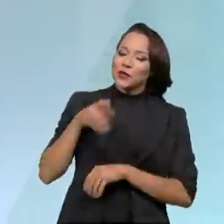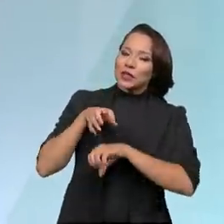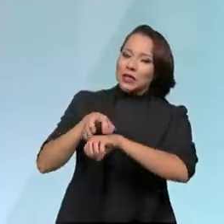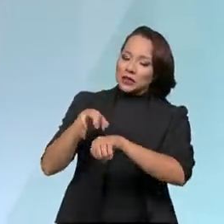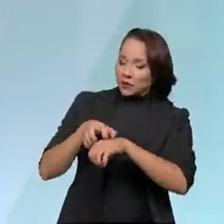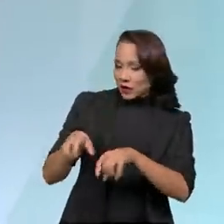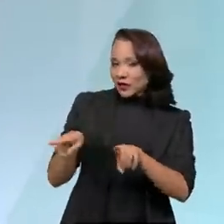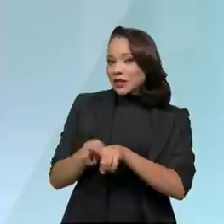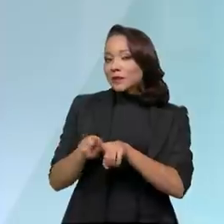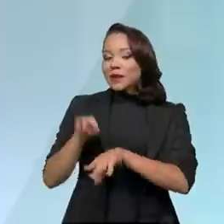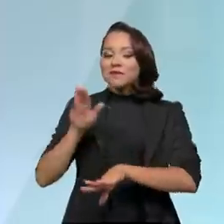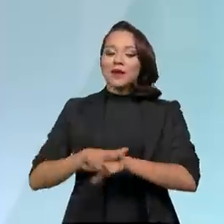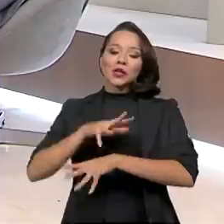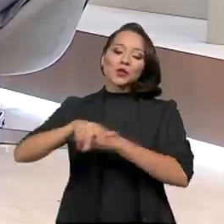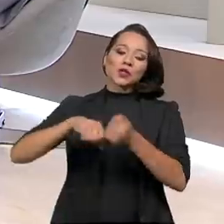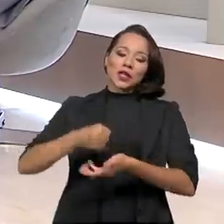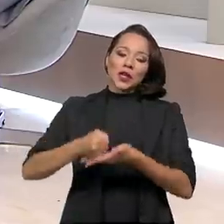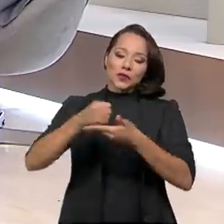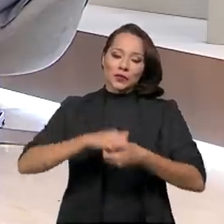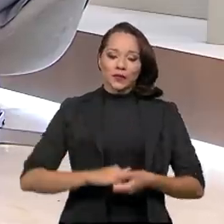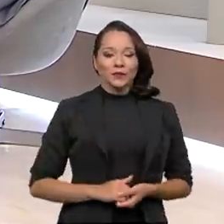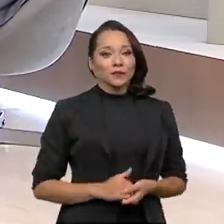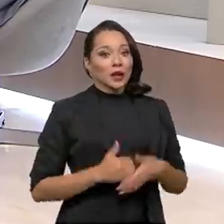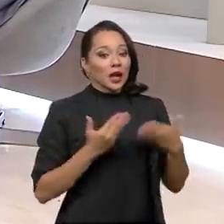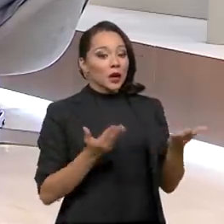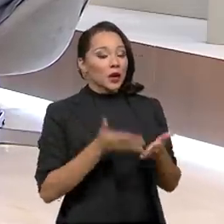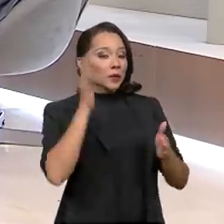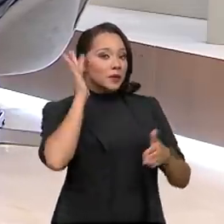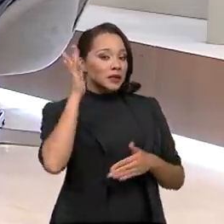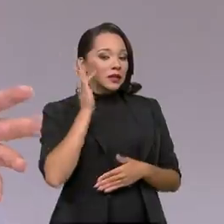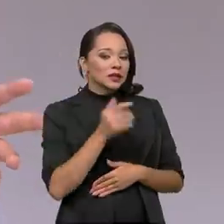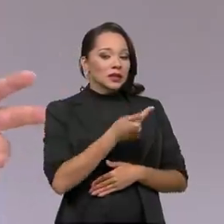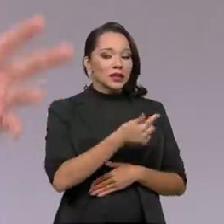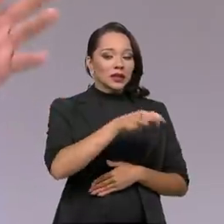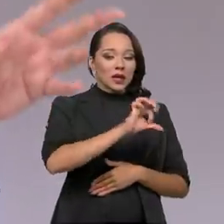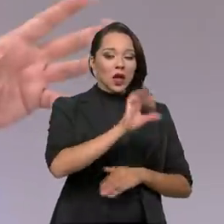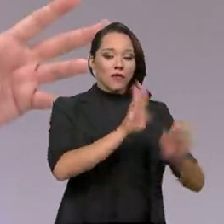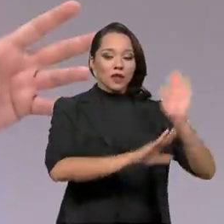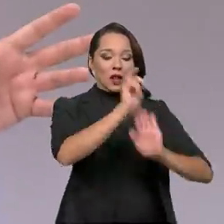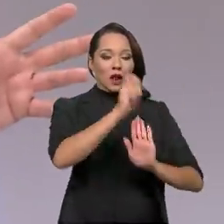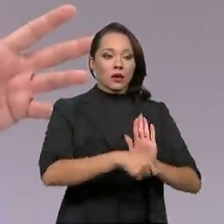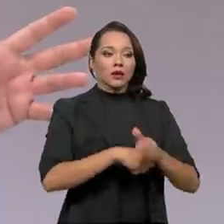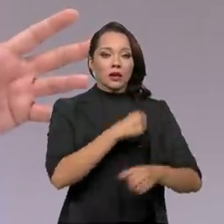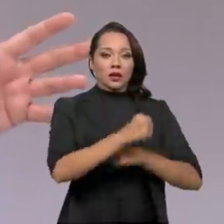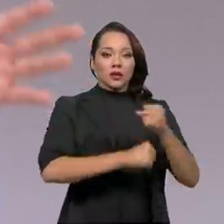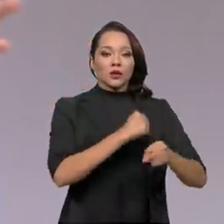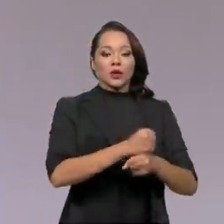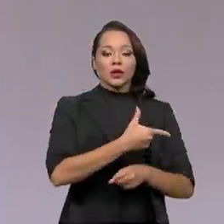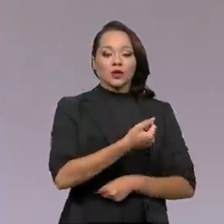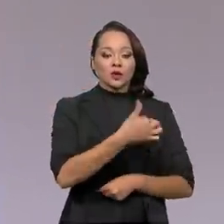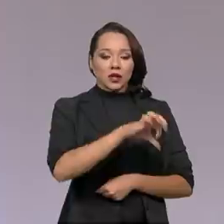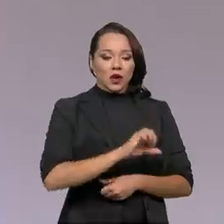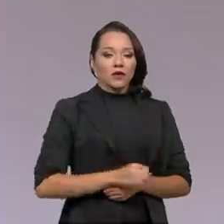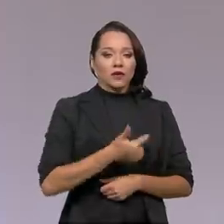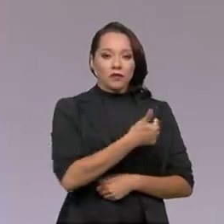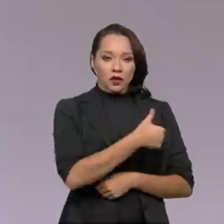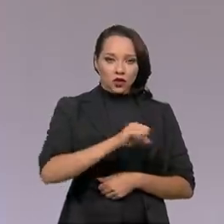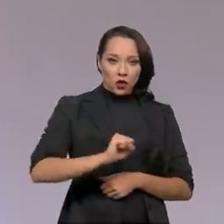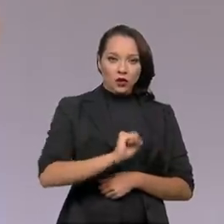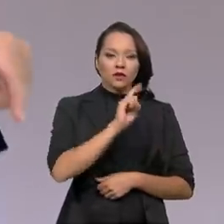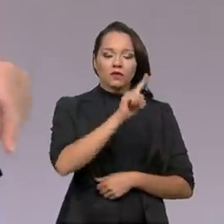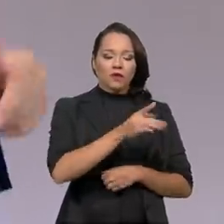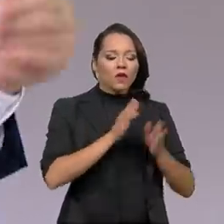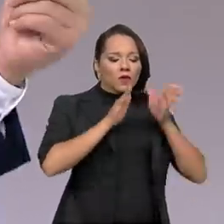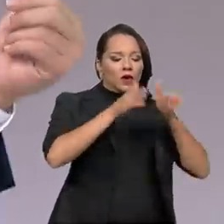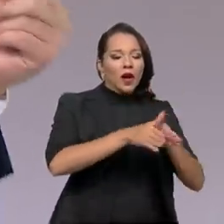transporte também muito mais sustentável. Agora, pensando nesses 79 leilões que ocorreram desde 2019, 28 deles foram